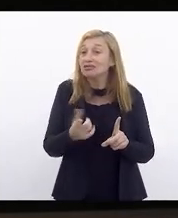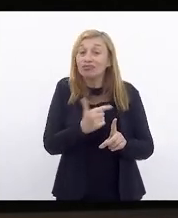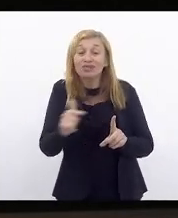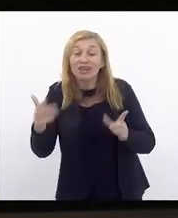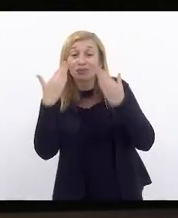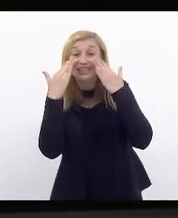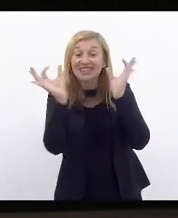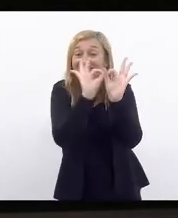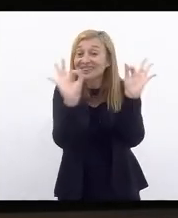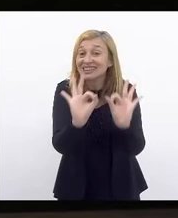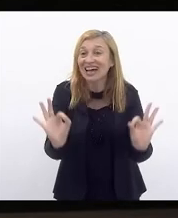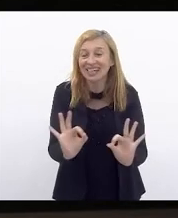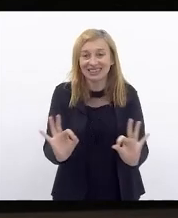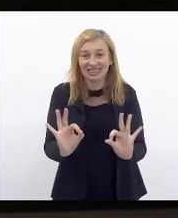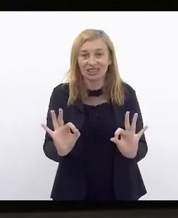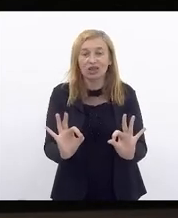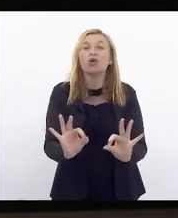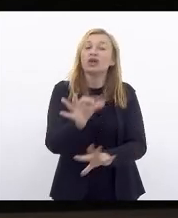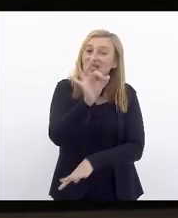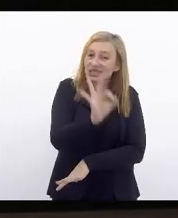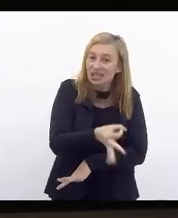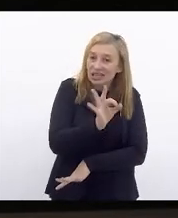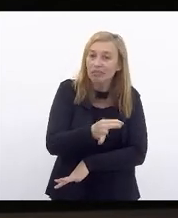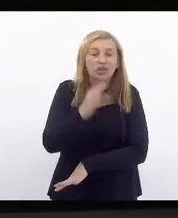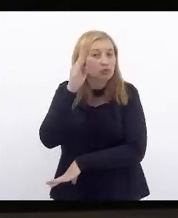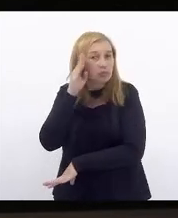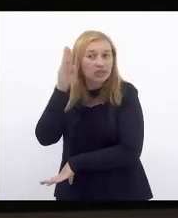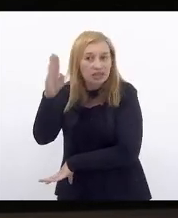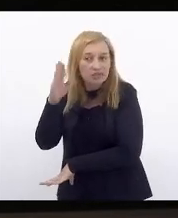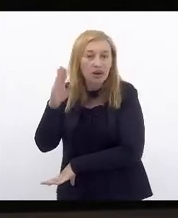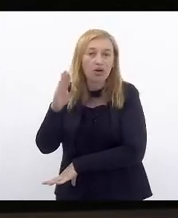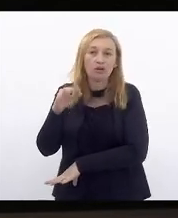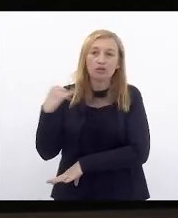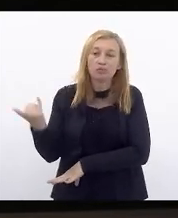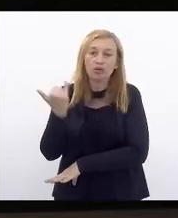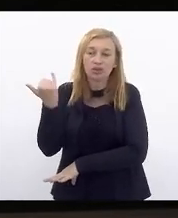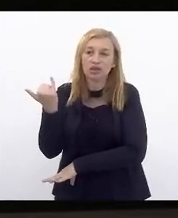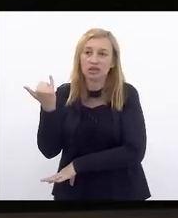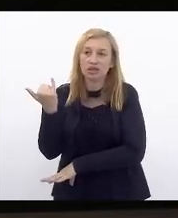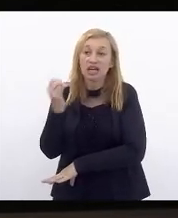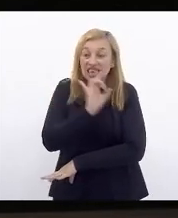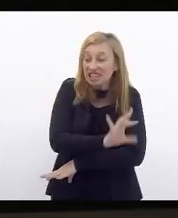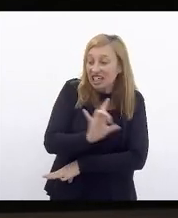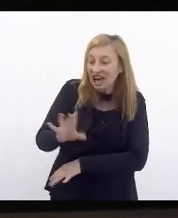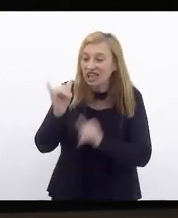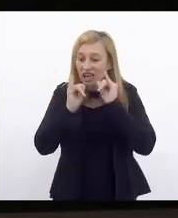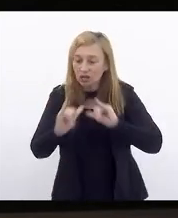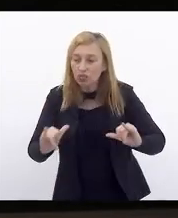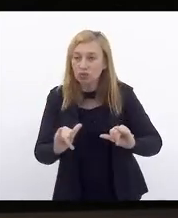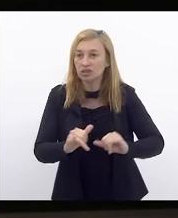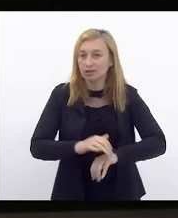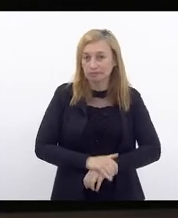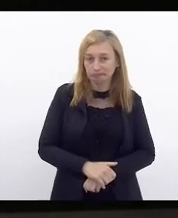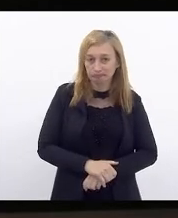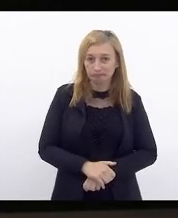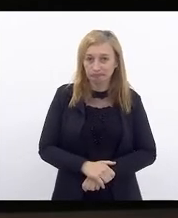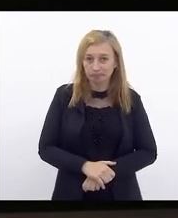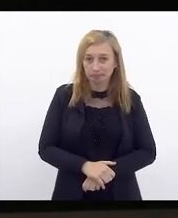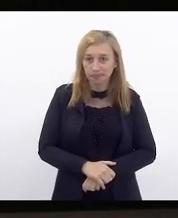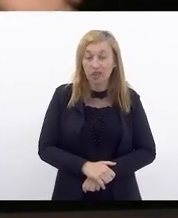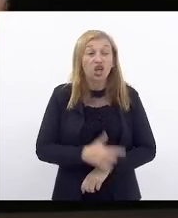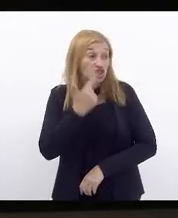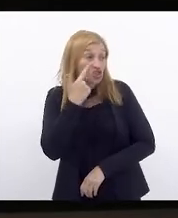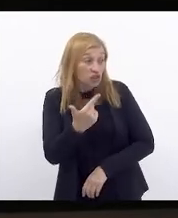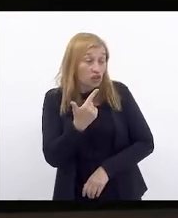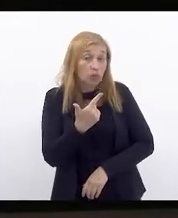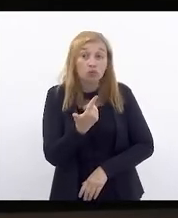exatamente aquilo que deveria fundamentar cada anúncio que está sendo feito. A gente viu,